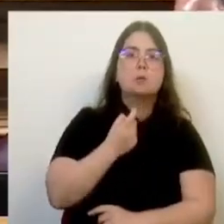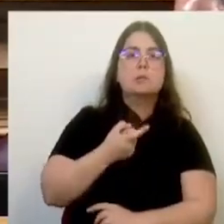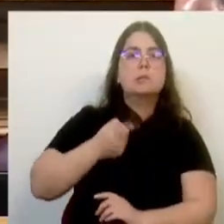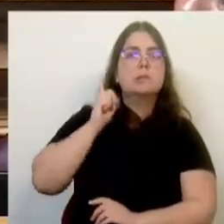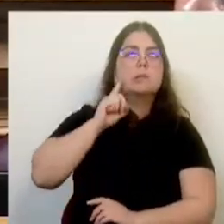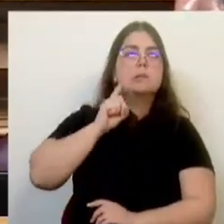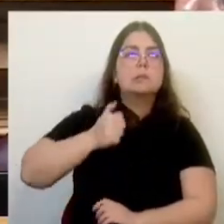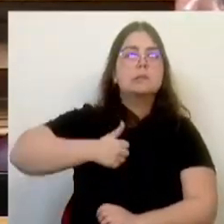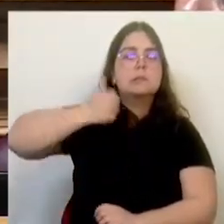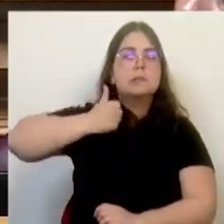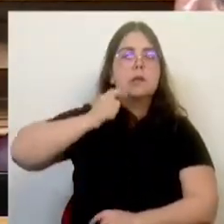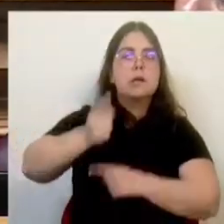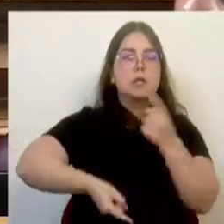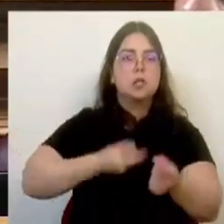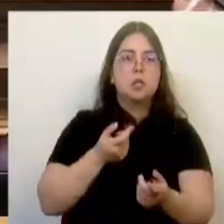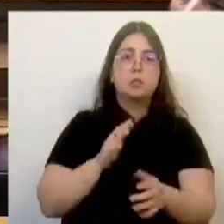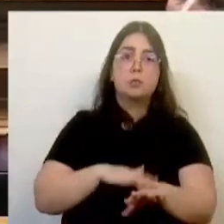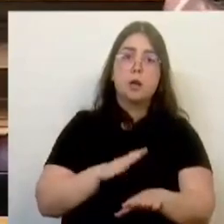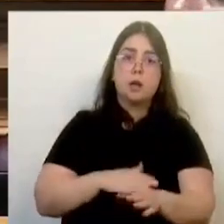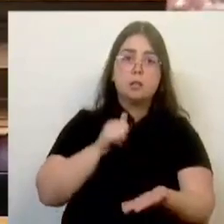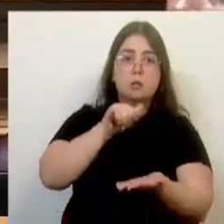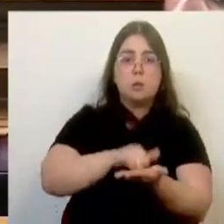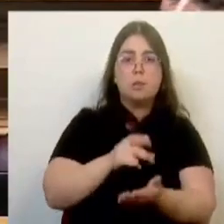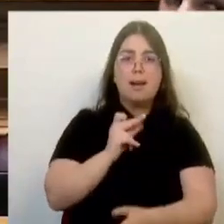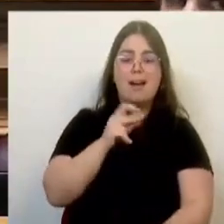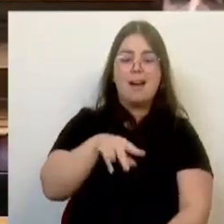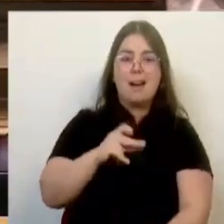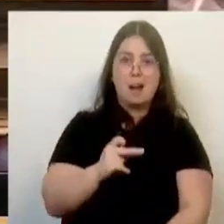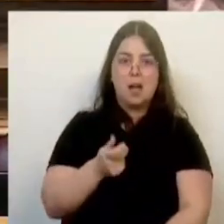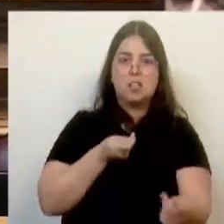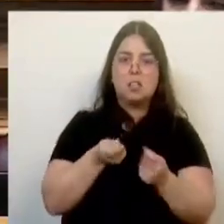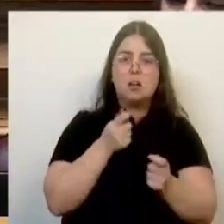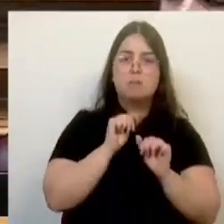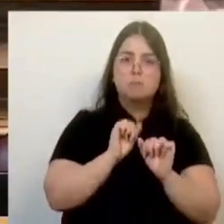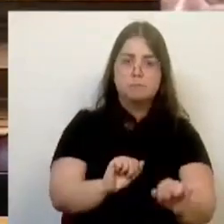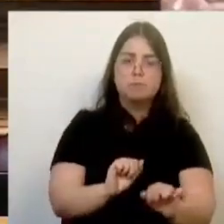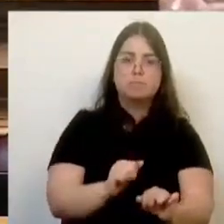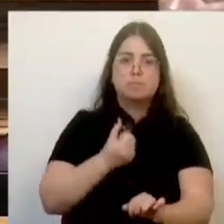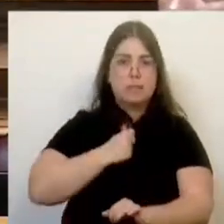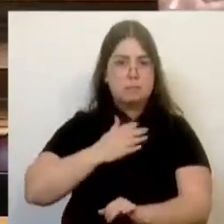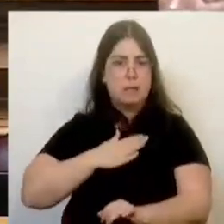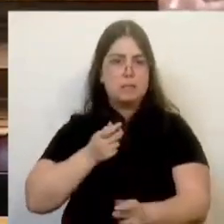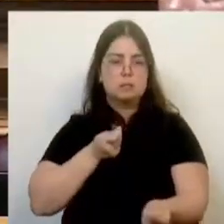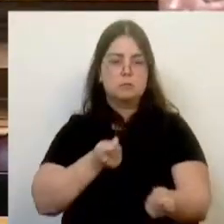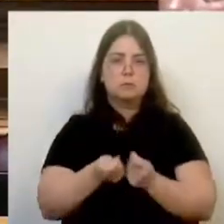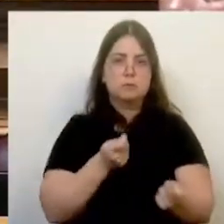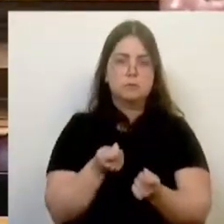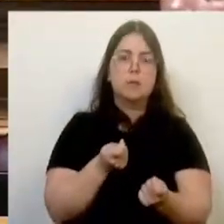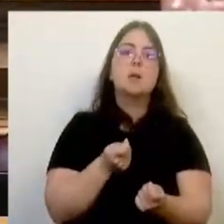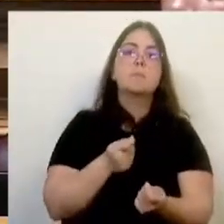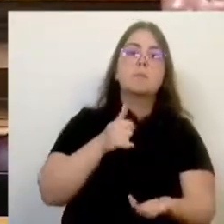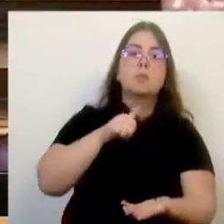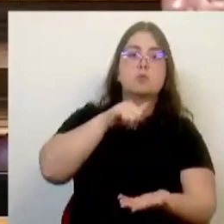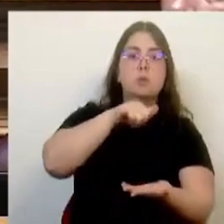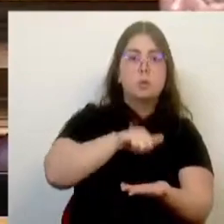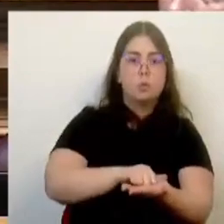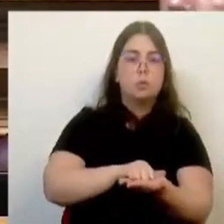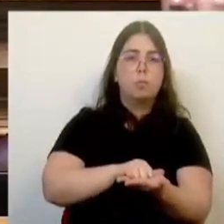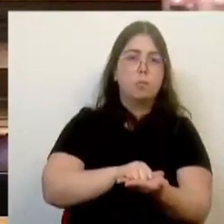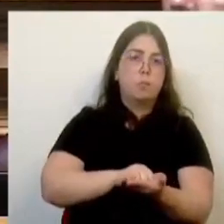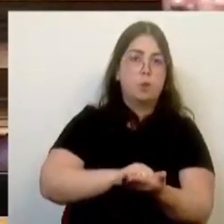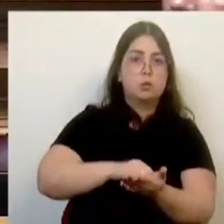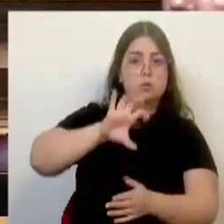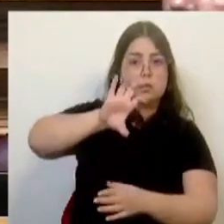à própria gestão que a ANA tem vindo a fazer e a Vansi tem vindo a fazer dos aeroportos em Portugal, em particular do aeroporto de